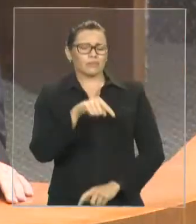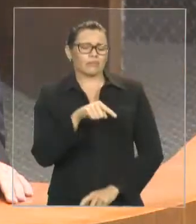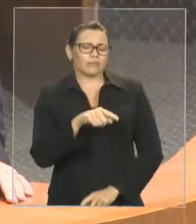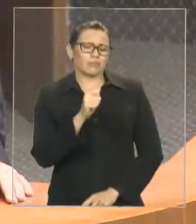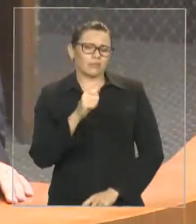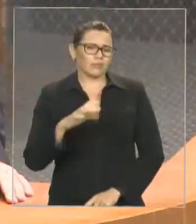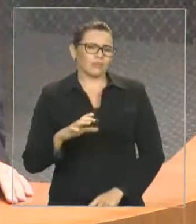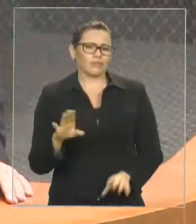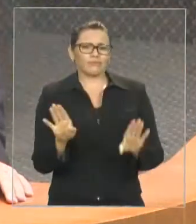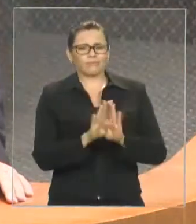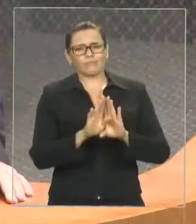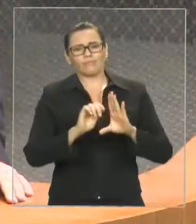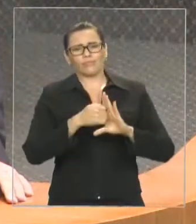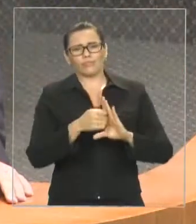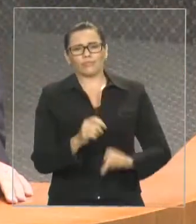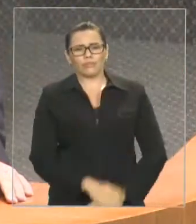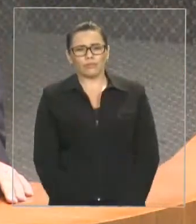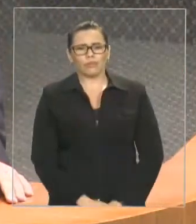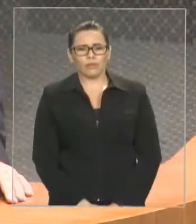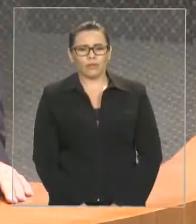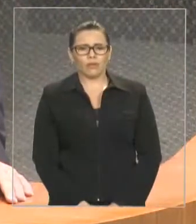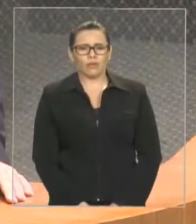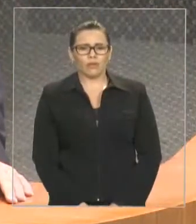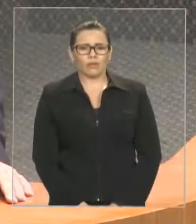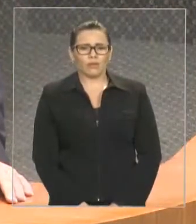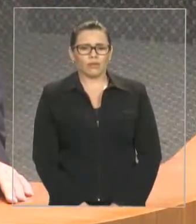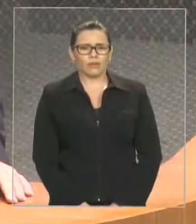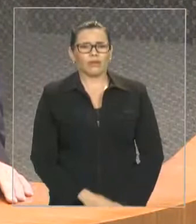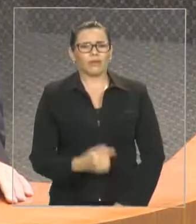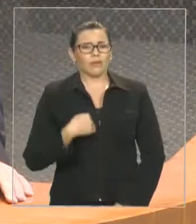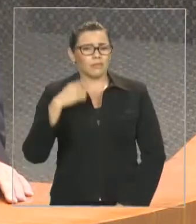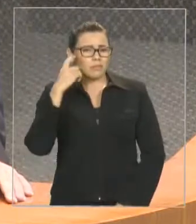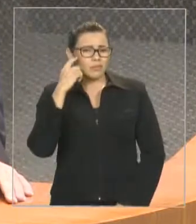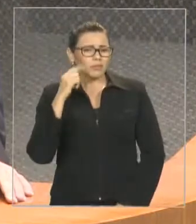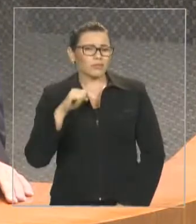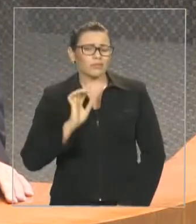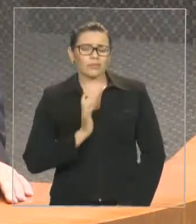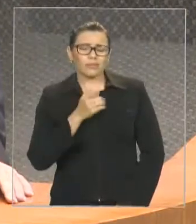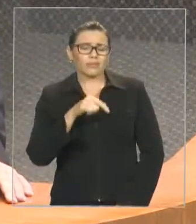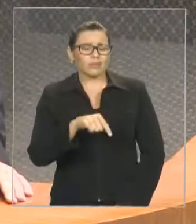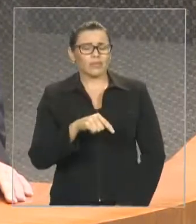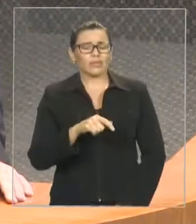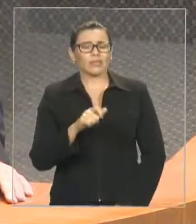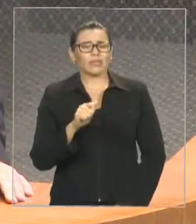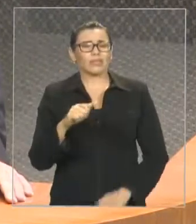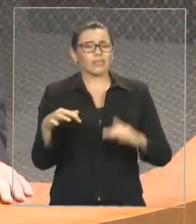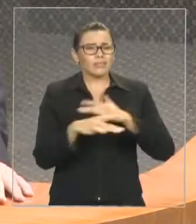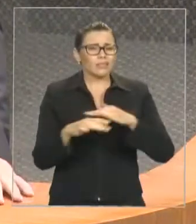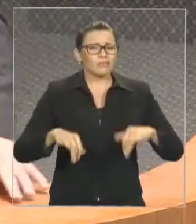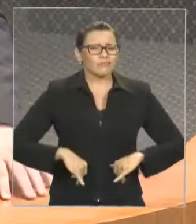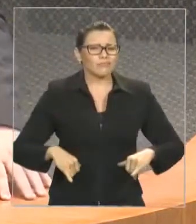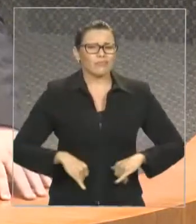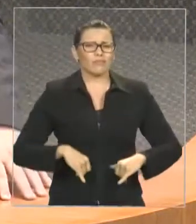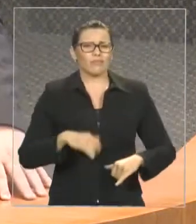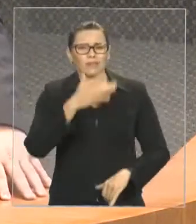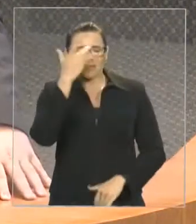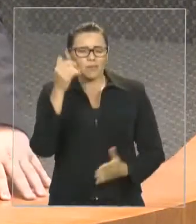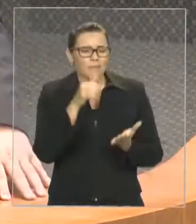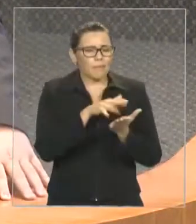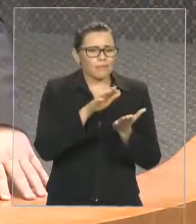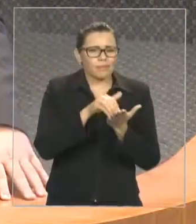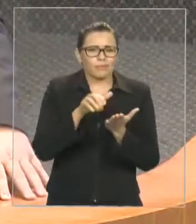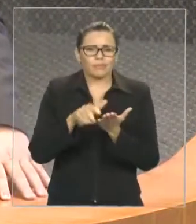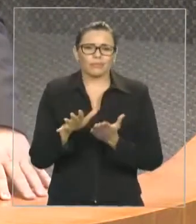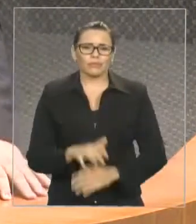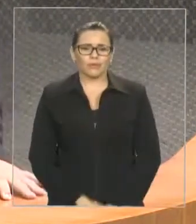restantes fechem, causando desemprego muito grande naquela cidade. Vamos fazer essa audiência pública. Quero agradecer aqui os deputados que já